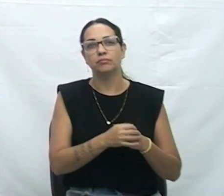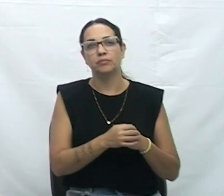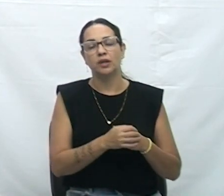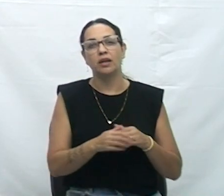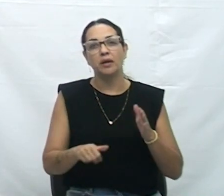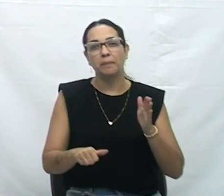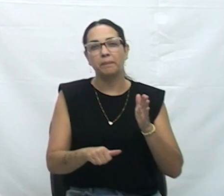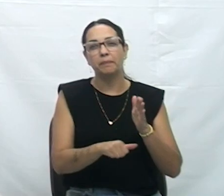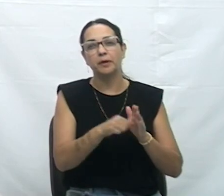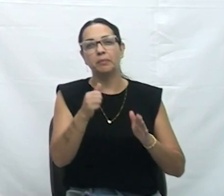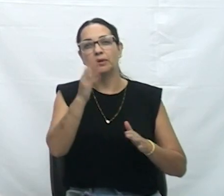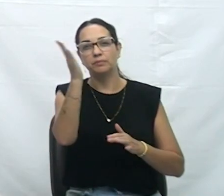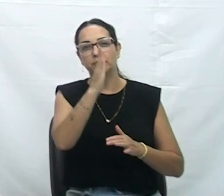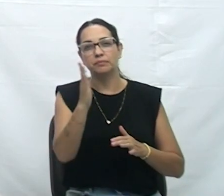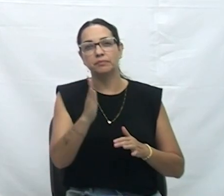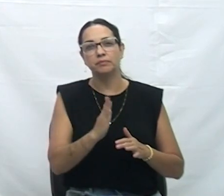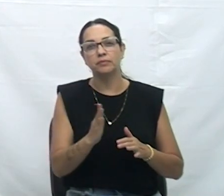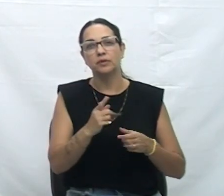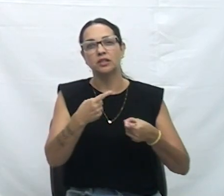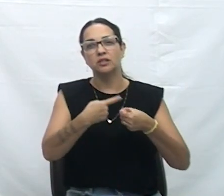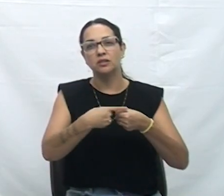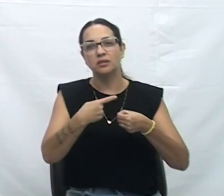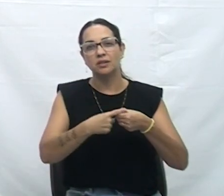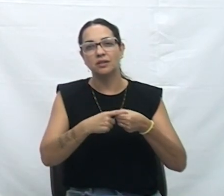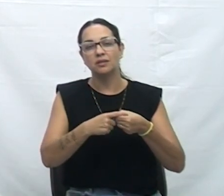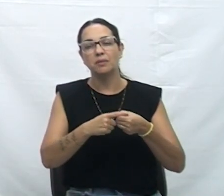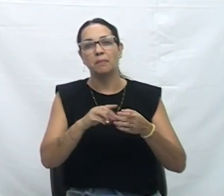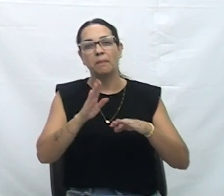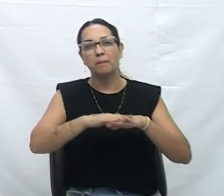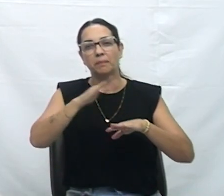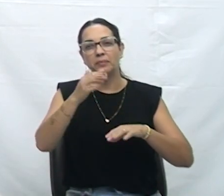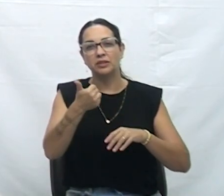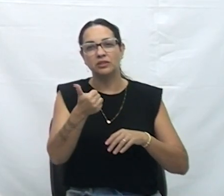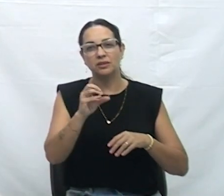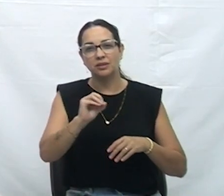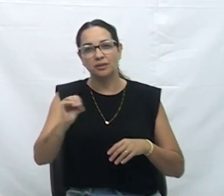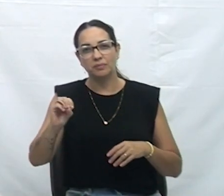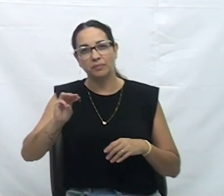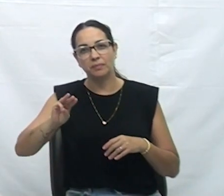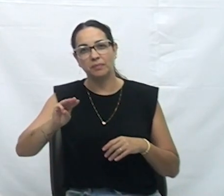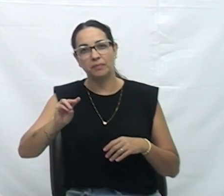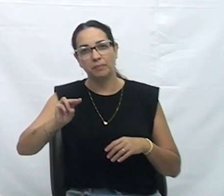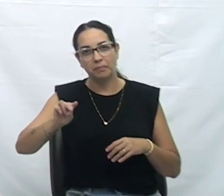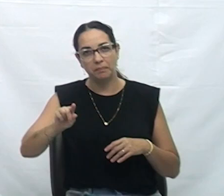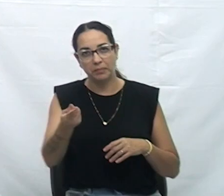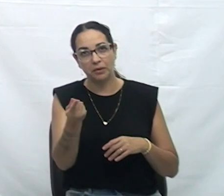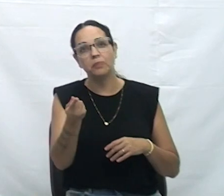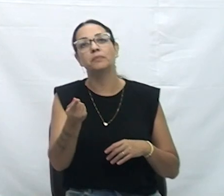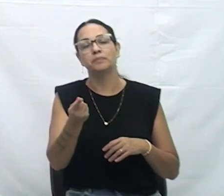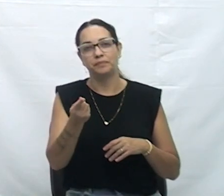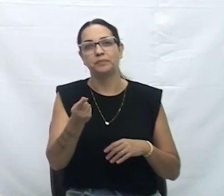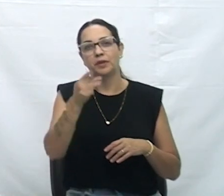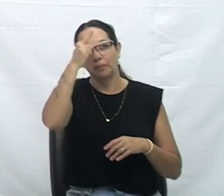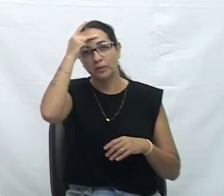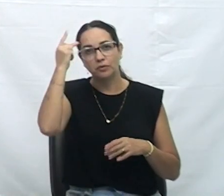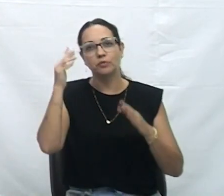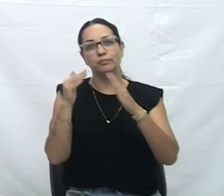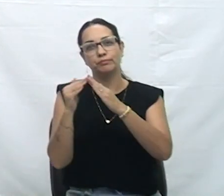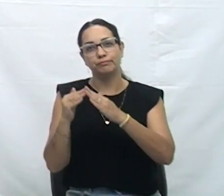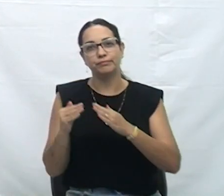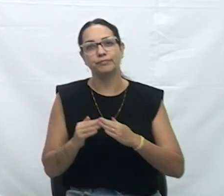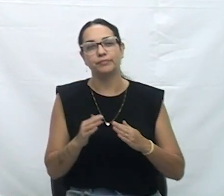Brasil em cidades com mais de 100 mil habitantes. Então, é um grande reconhecimento para a nossa cidade.